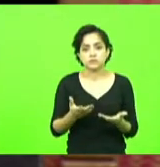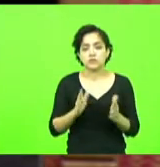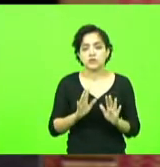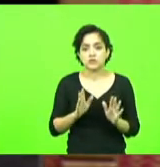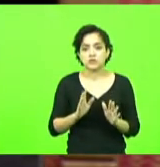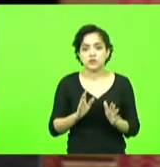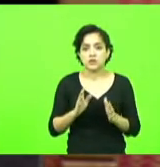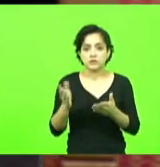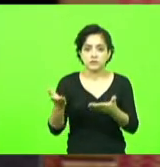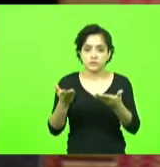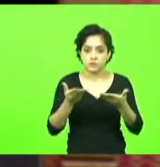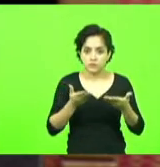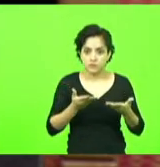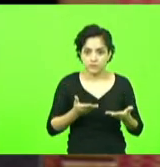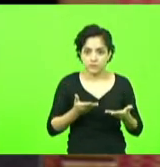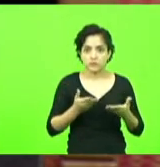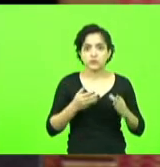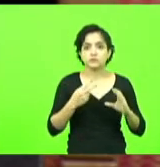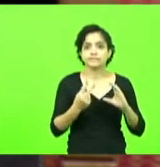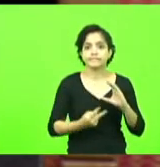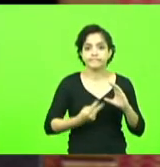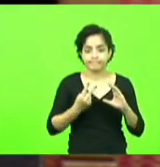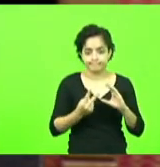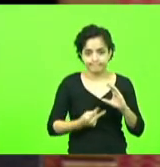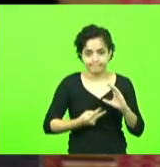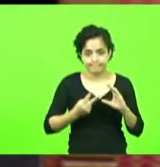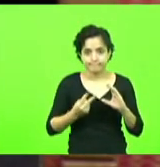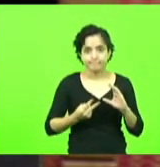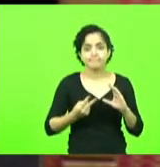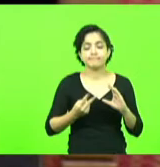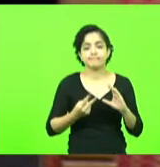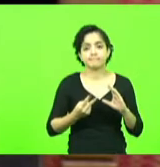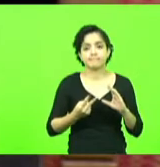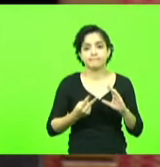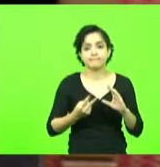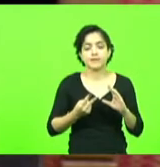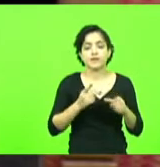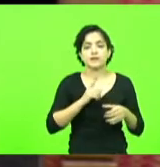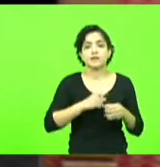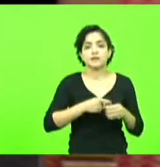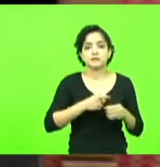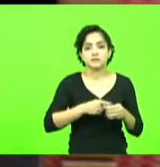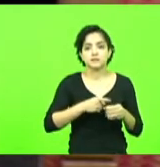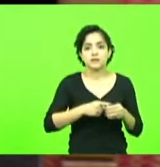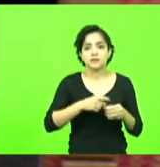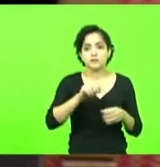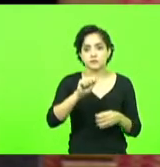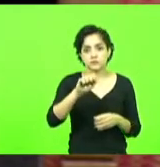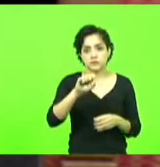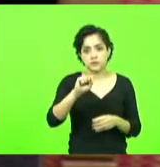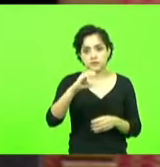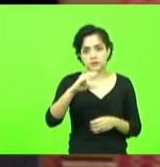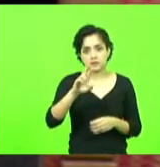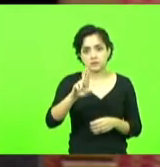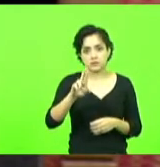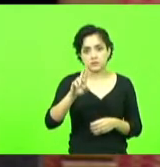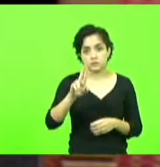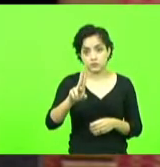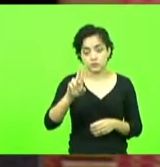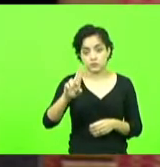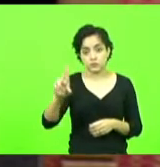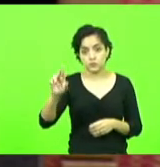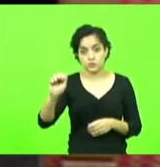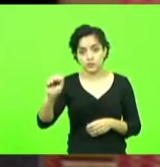o convite à Câmara de Vereadores Mirins e Ascurra para participar do evento